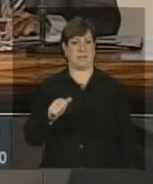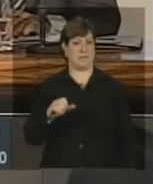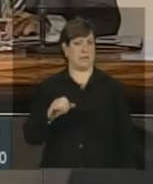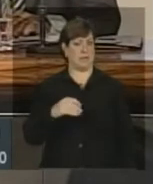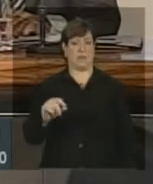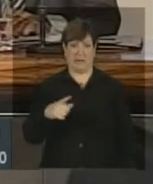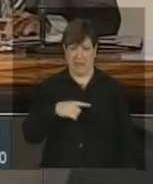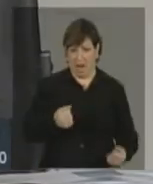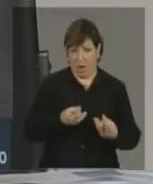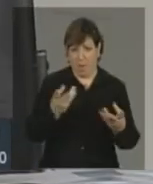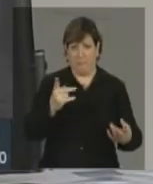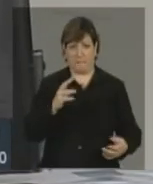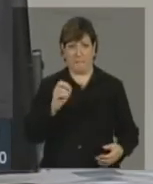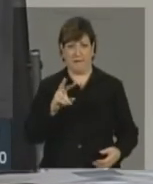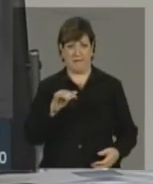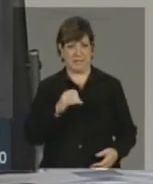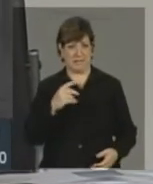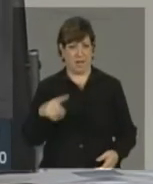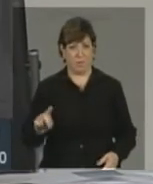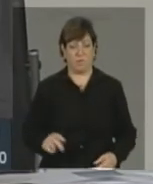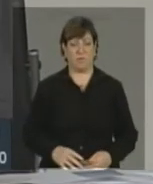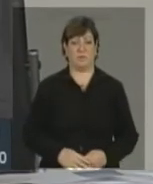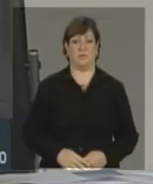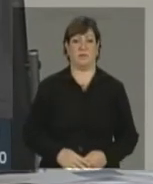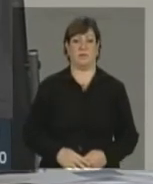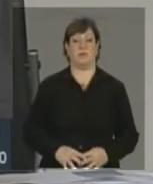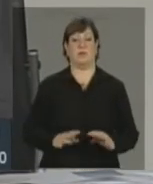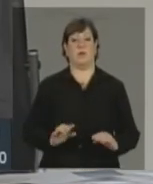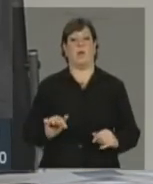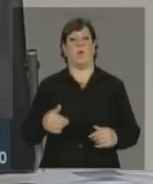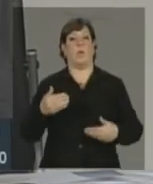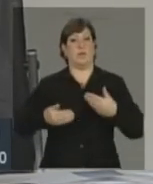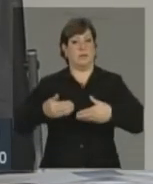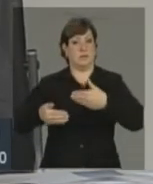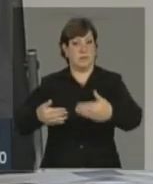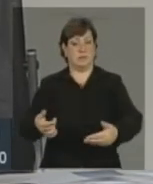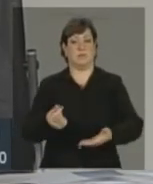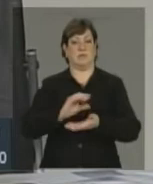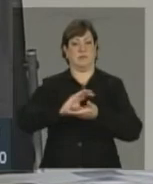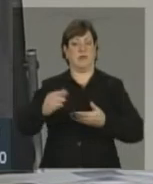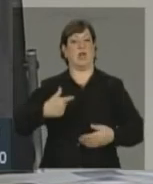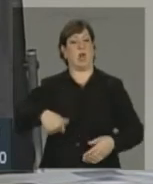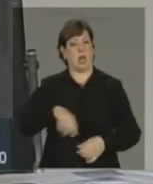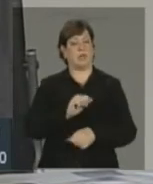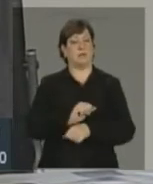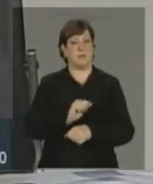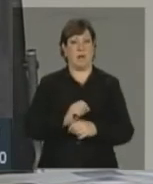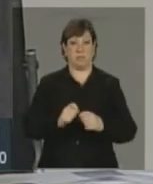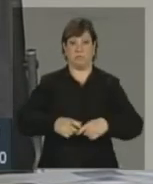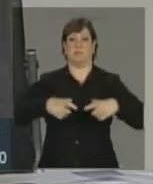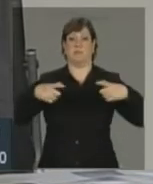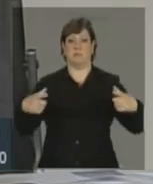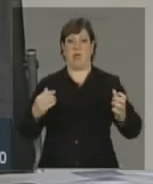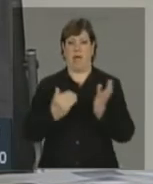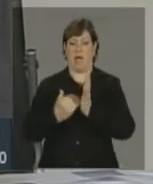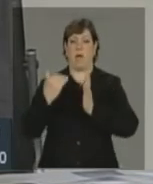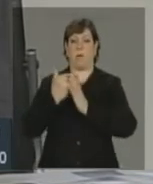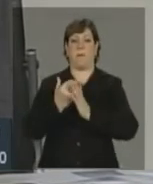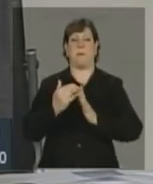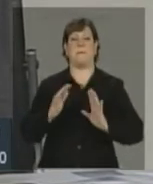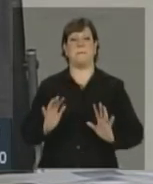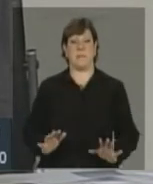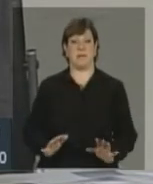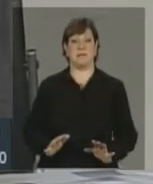previsão para essa folga? O ritmo de investimento, nós temos expectativa que ele aumente, mas não é